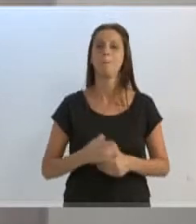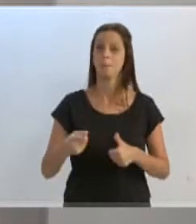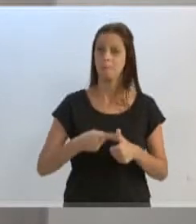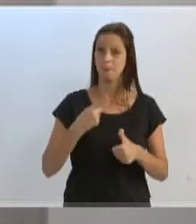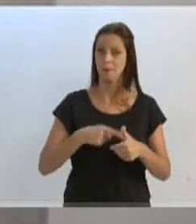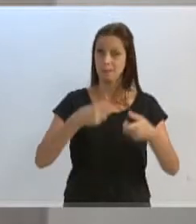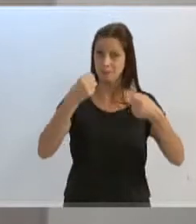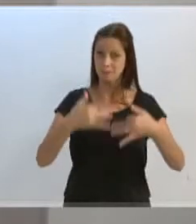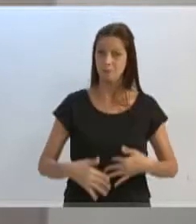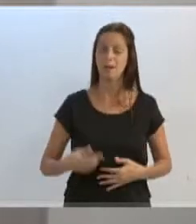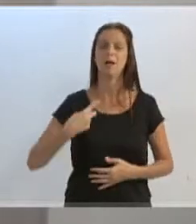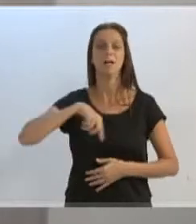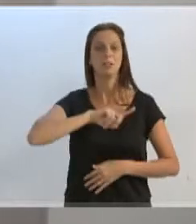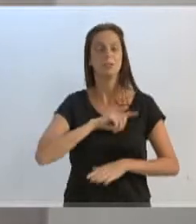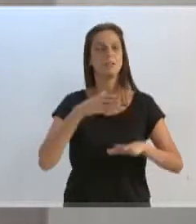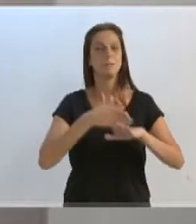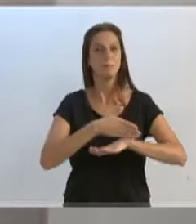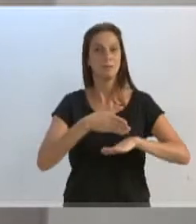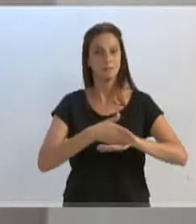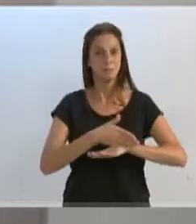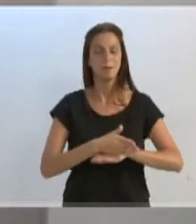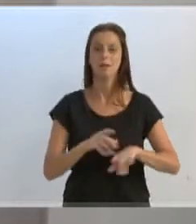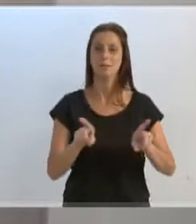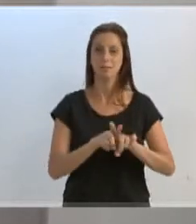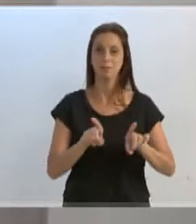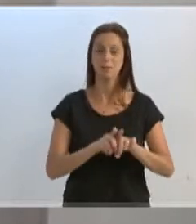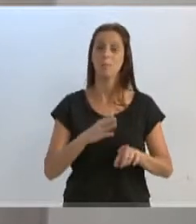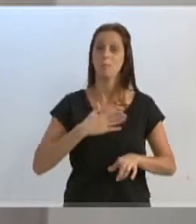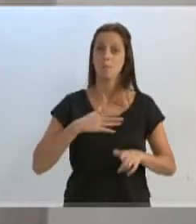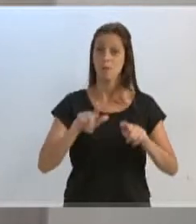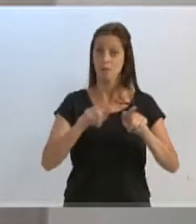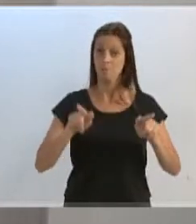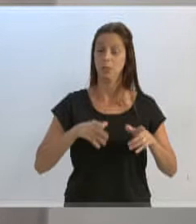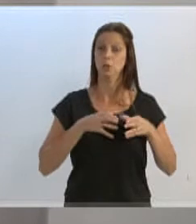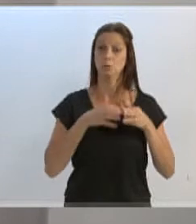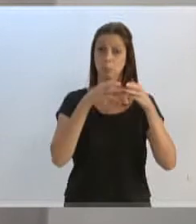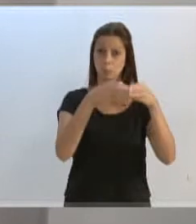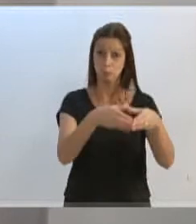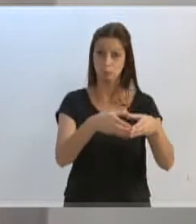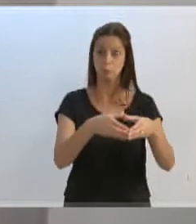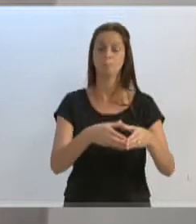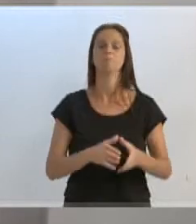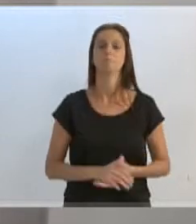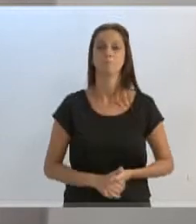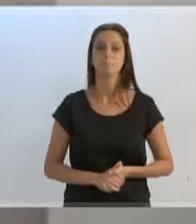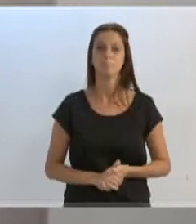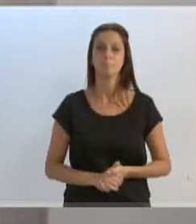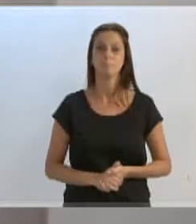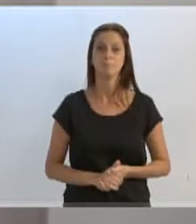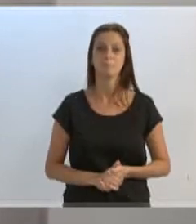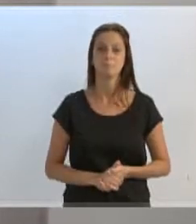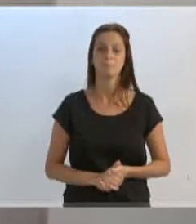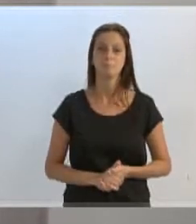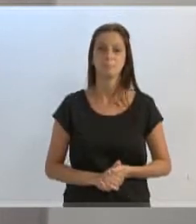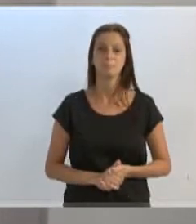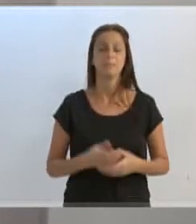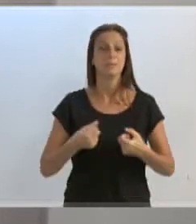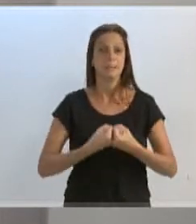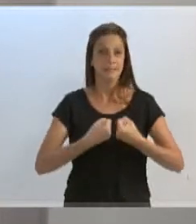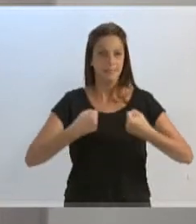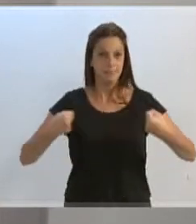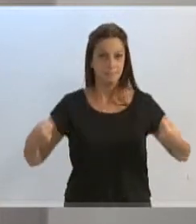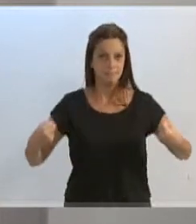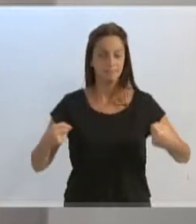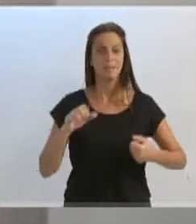destacar a nossa participação, a participação do meu gabinete, das pessoas com as quais eu tenho relação, no pedágio